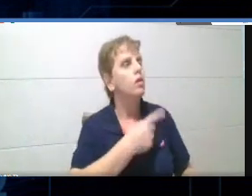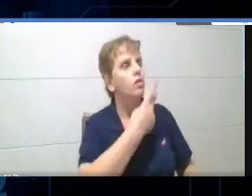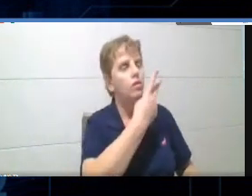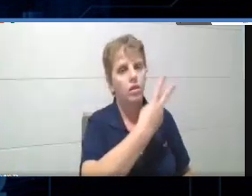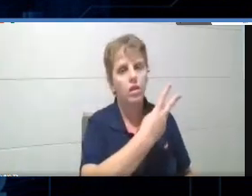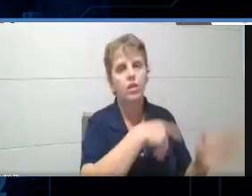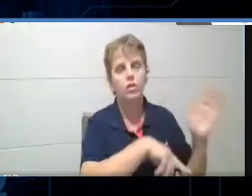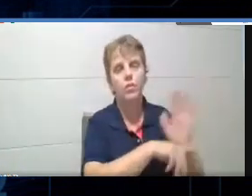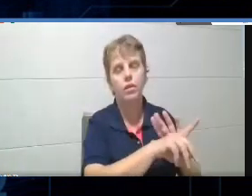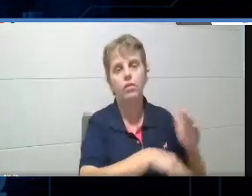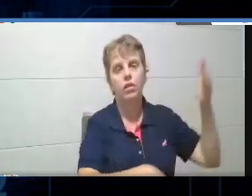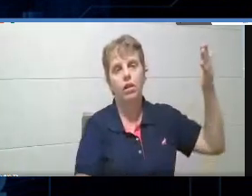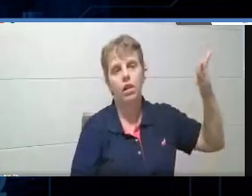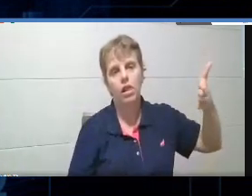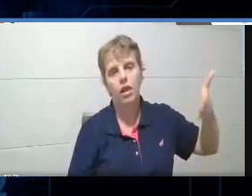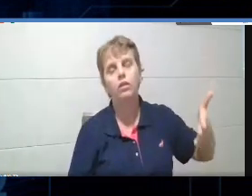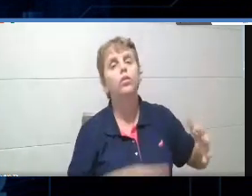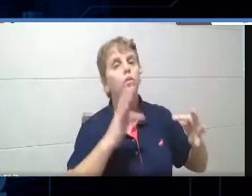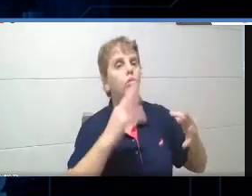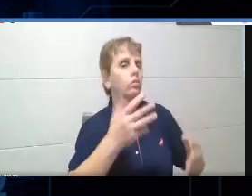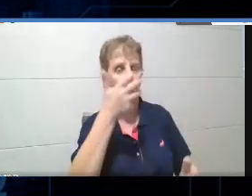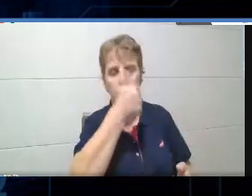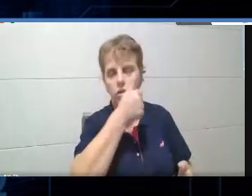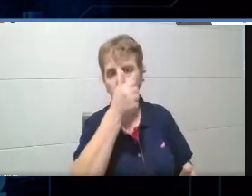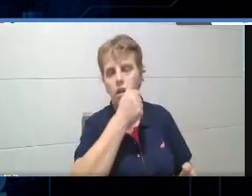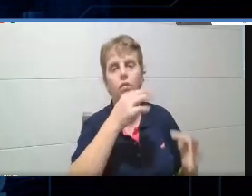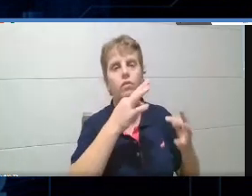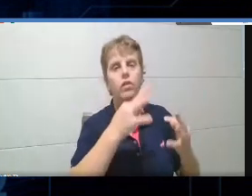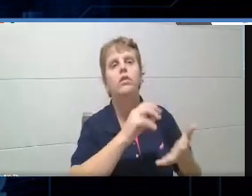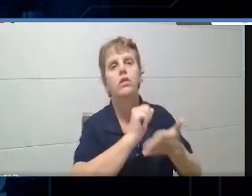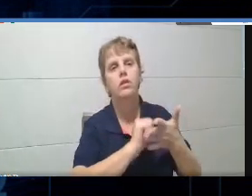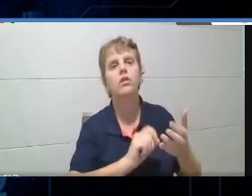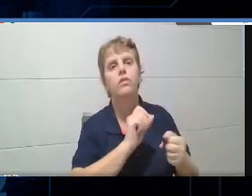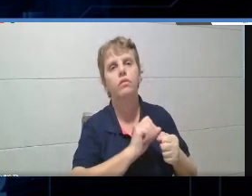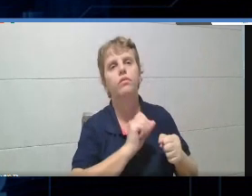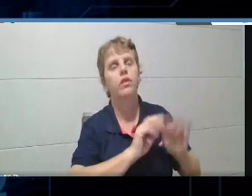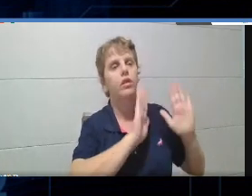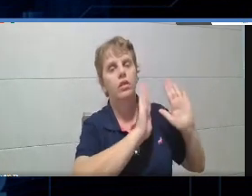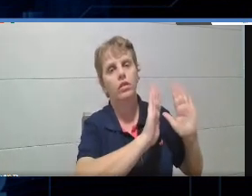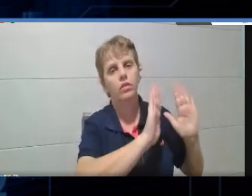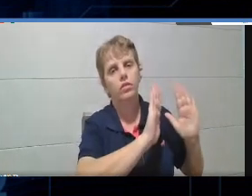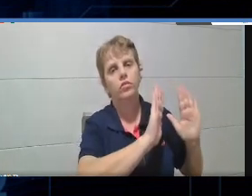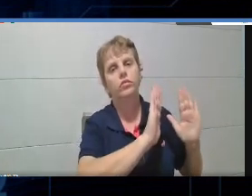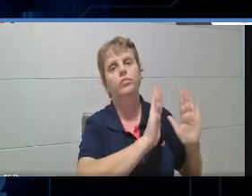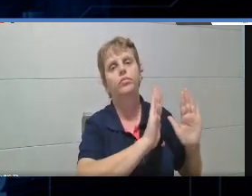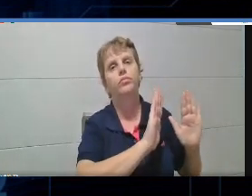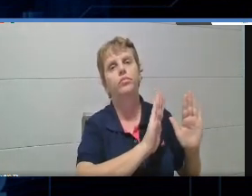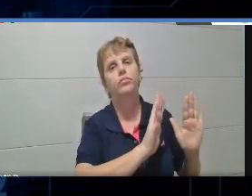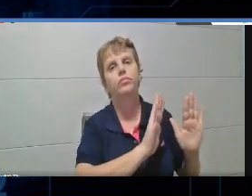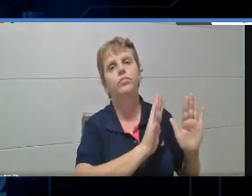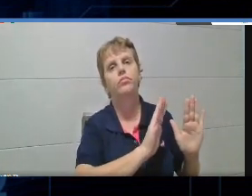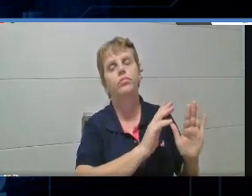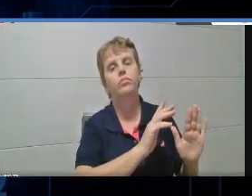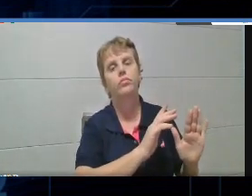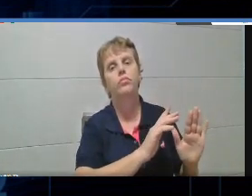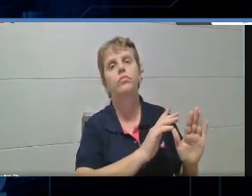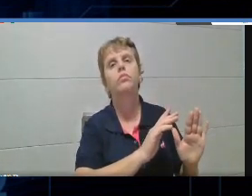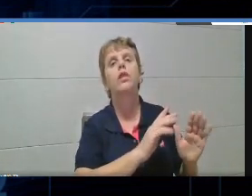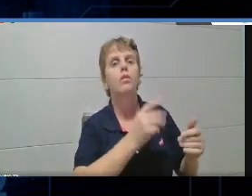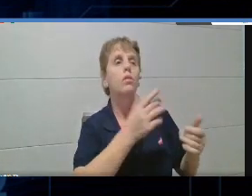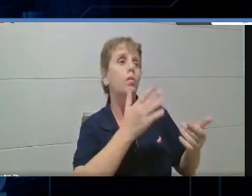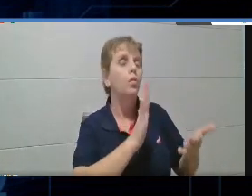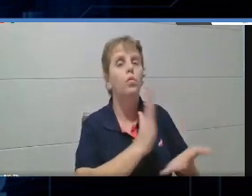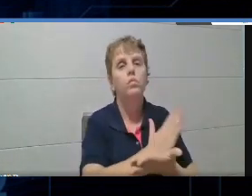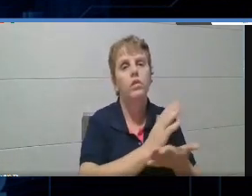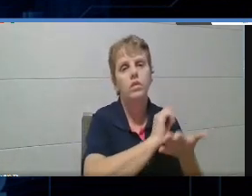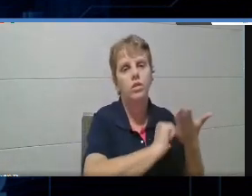Então, aqui em Reports, fica tudo gravadinho, todas as atividades que você fez, se você fez live, que no caso foi ao vivo, né? Ou se você marcou uma tarefa